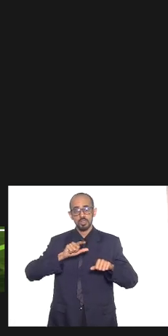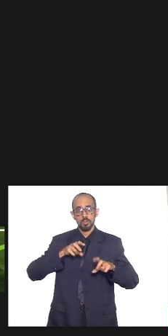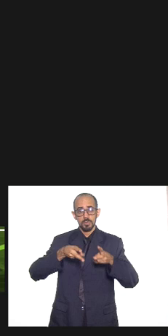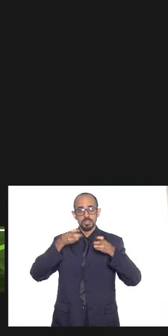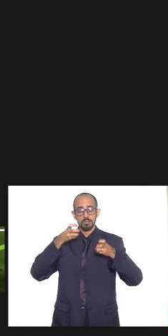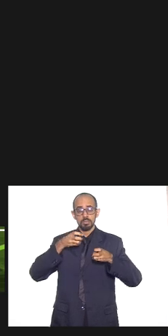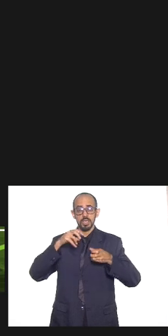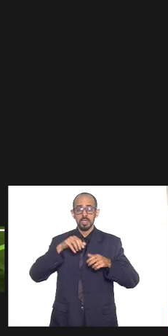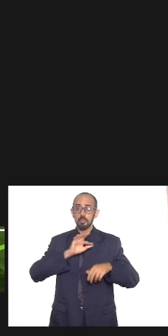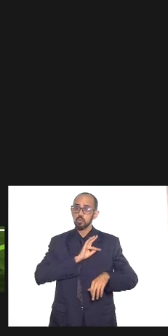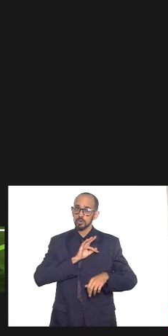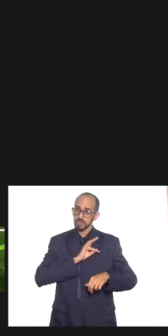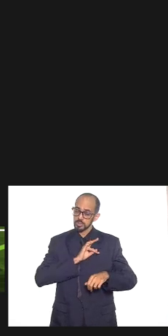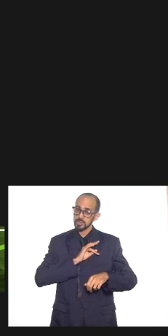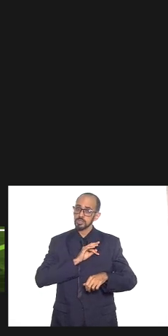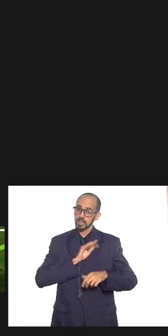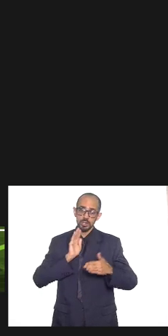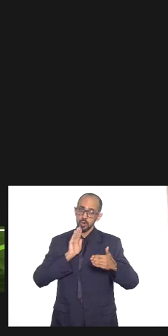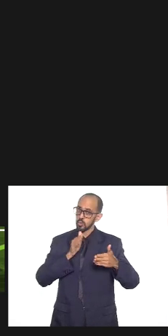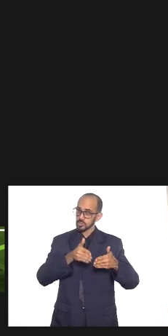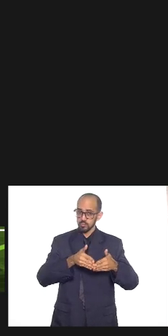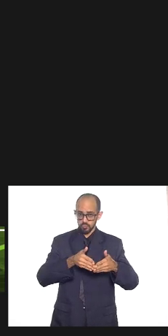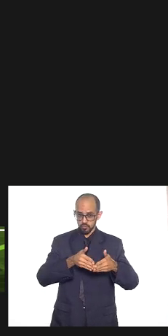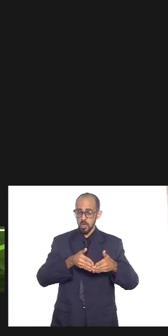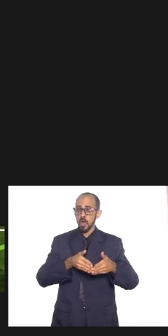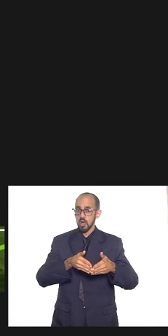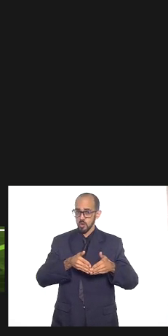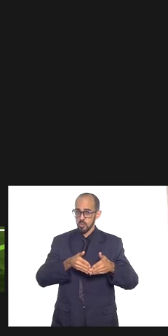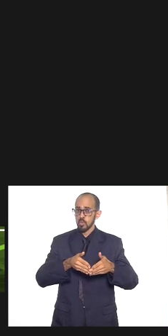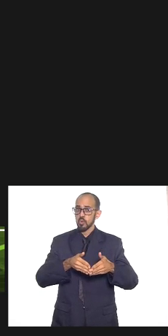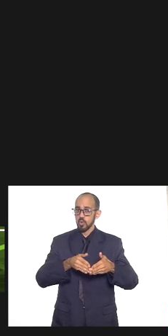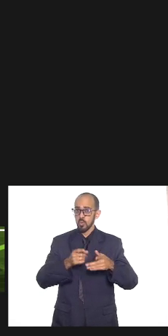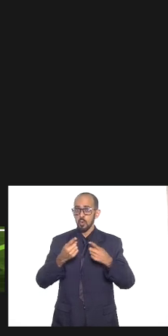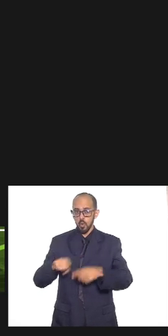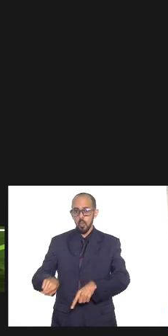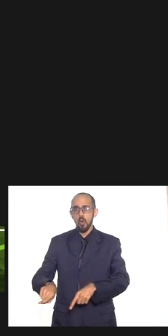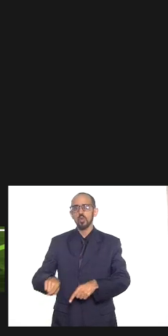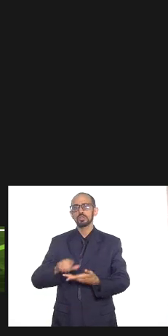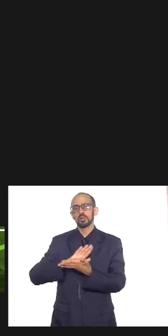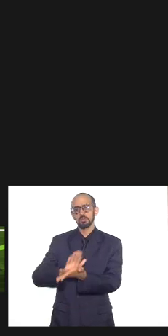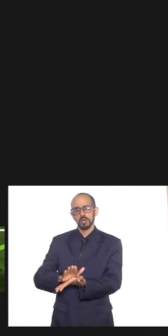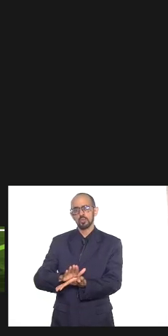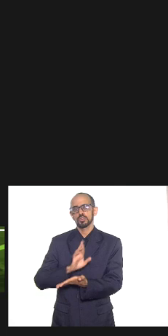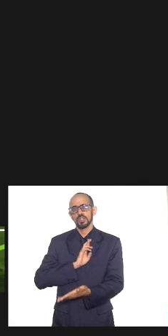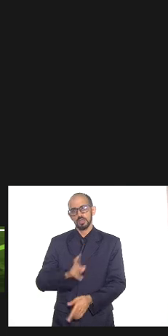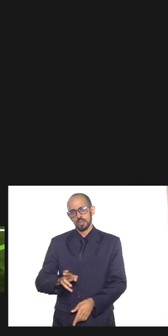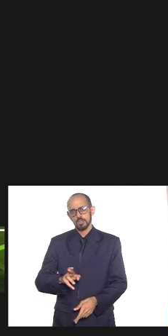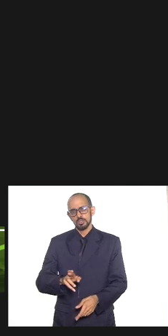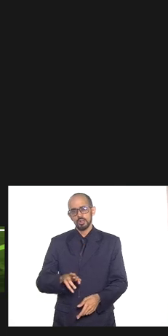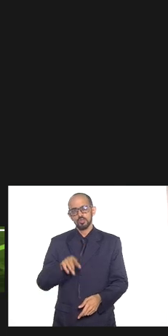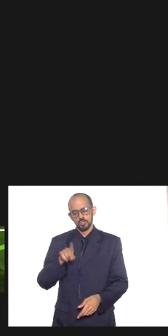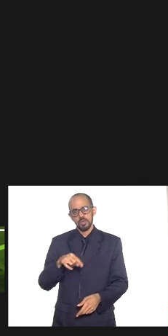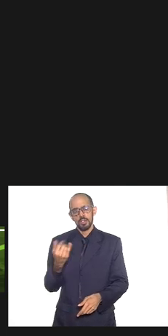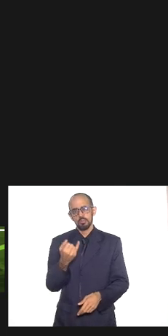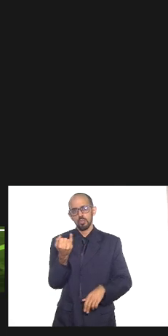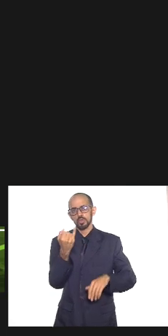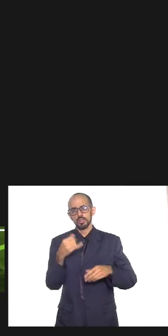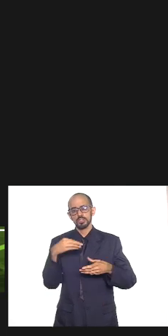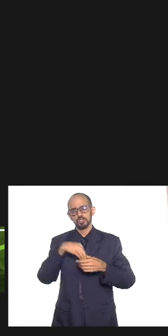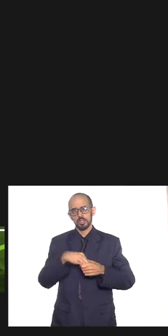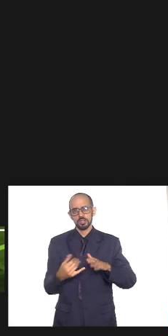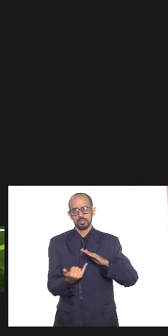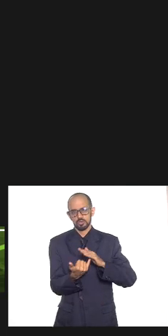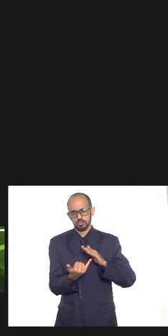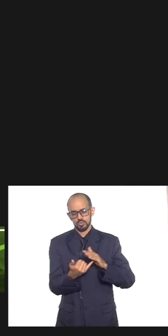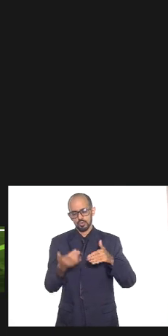focado no combate à intolerância religiosa é uma questão relevante para a nossa instituição certo? eu